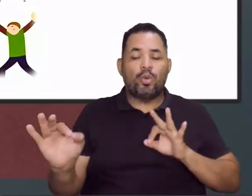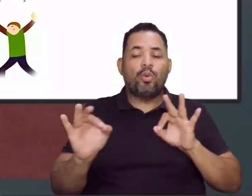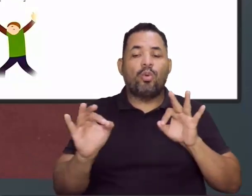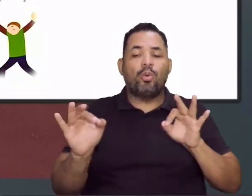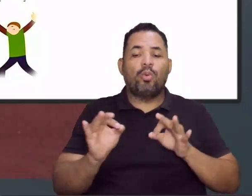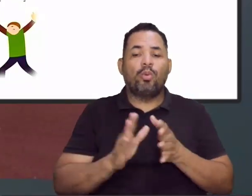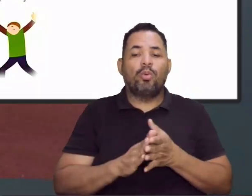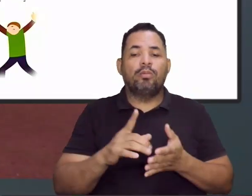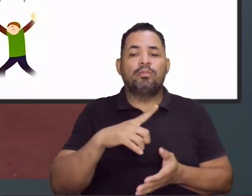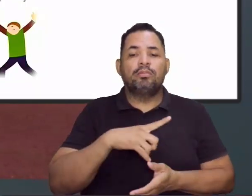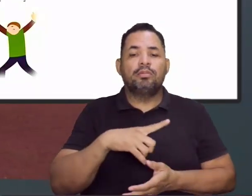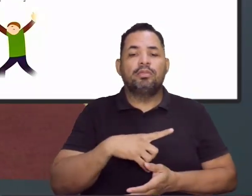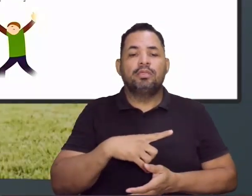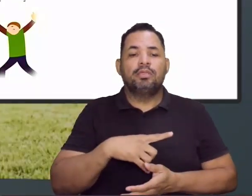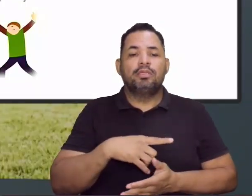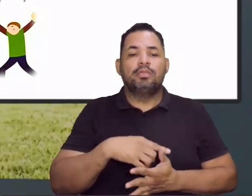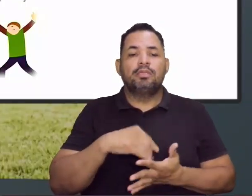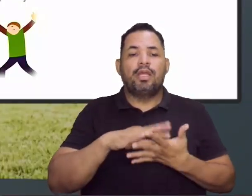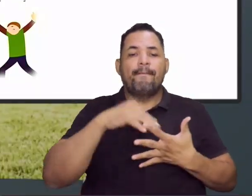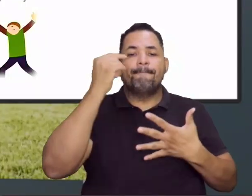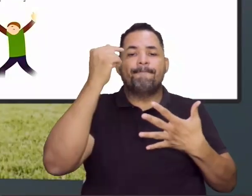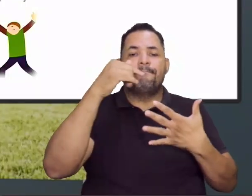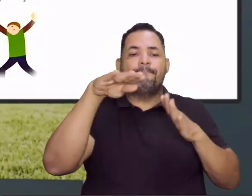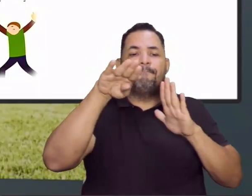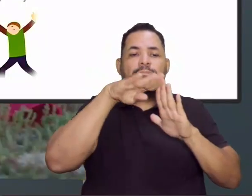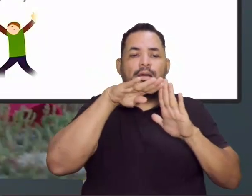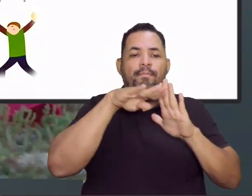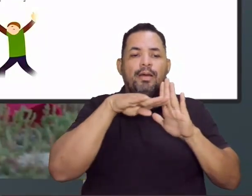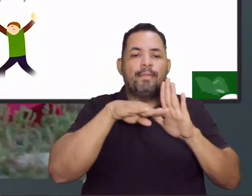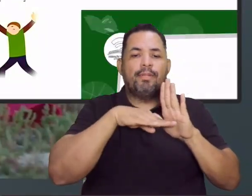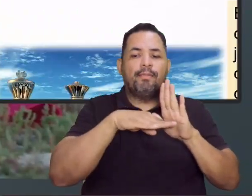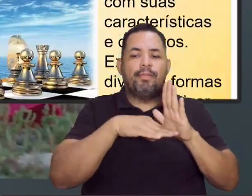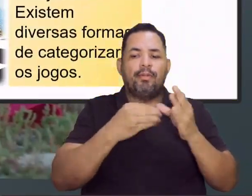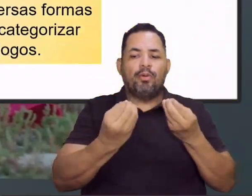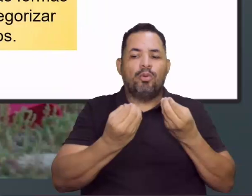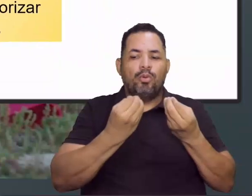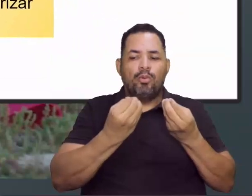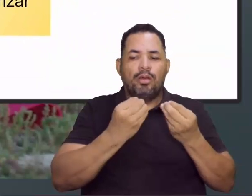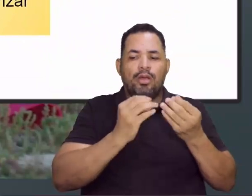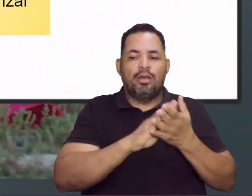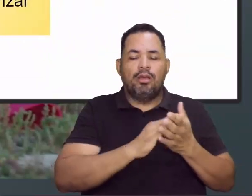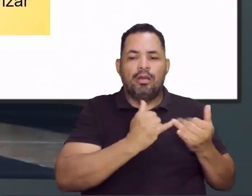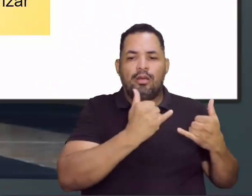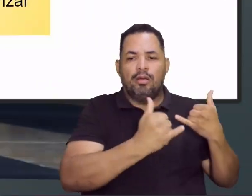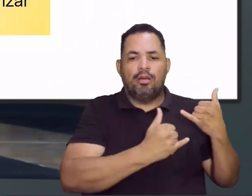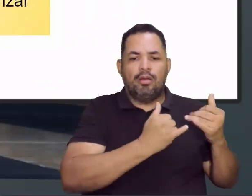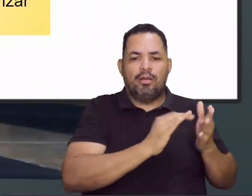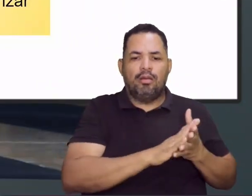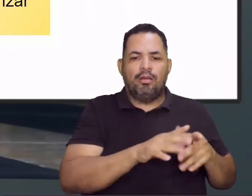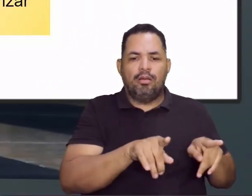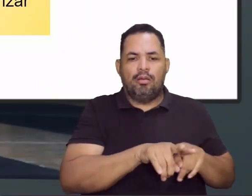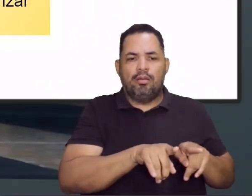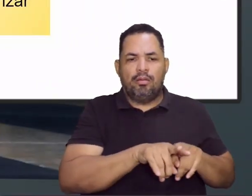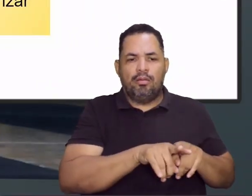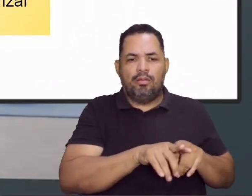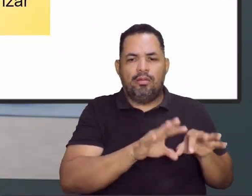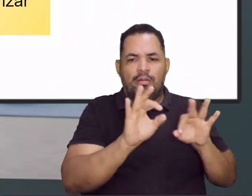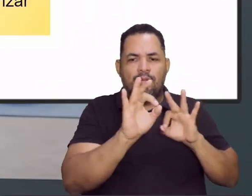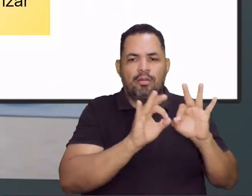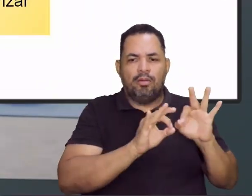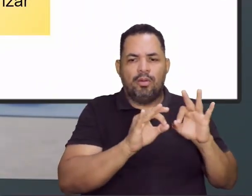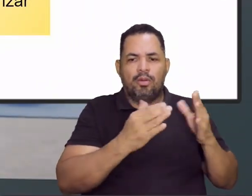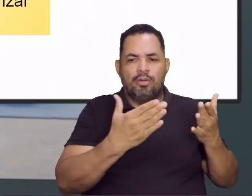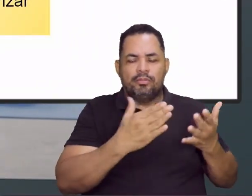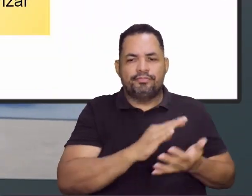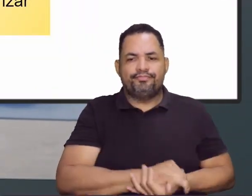a questão da categorização desses jogos. Olha só! Então, nós temos aí que o jogo, ele é uma forma,